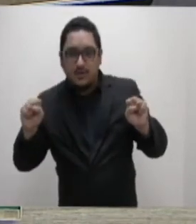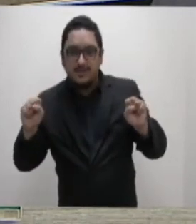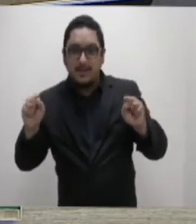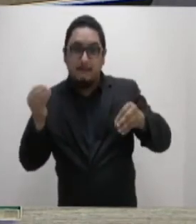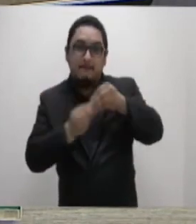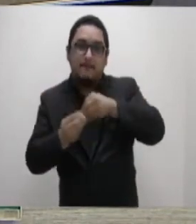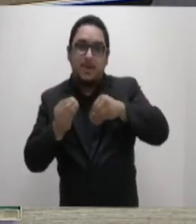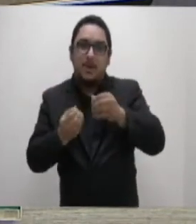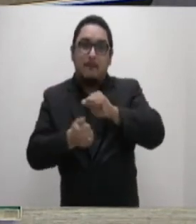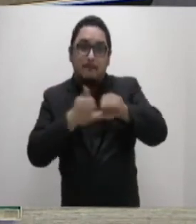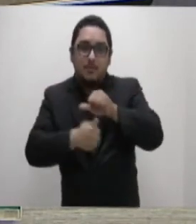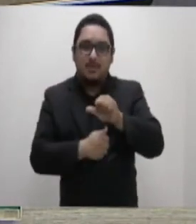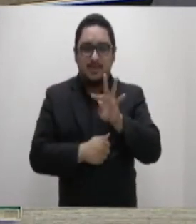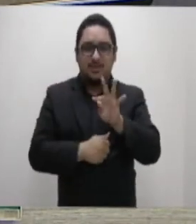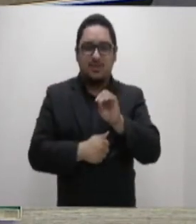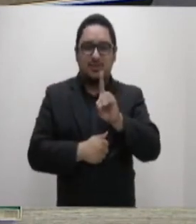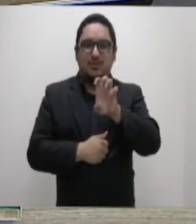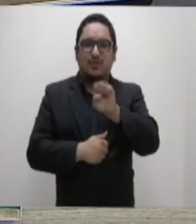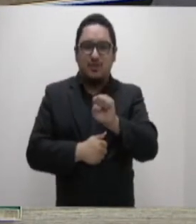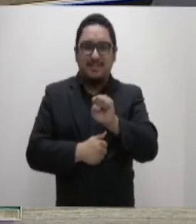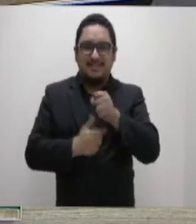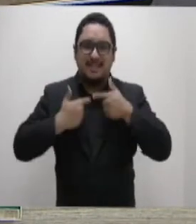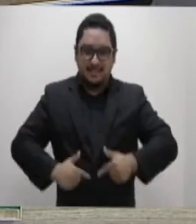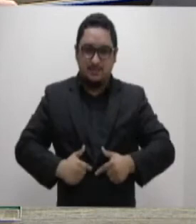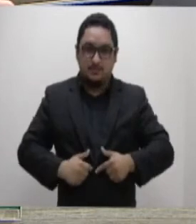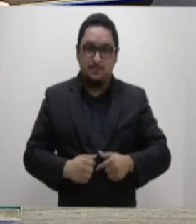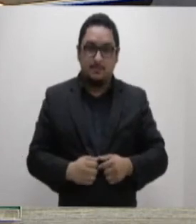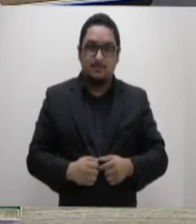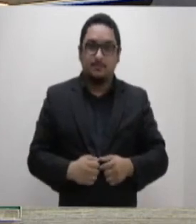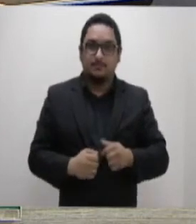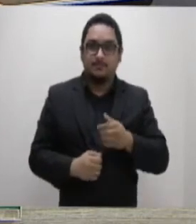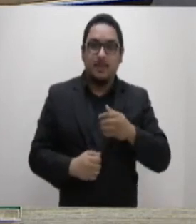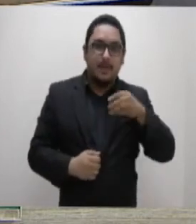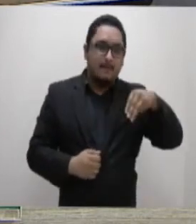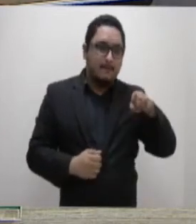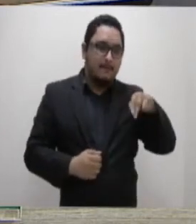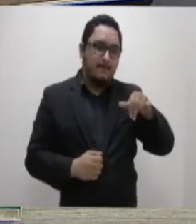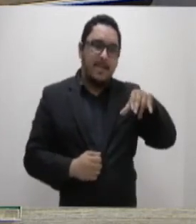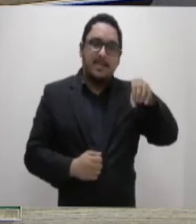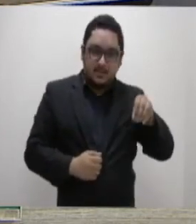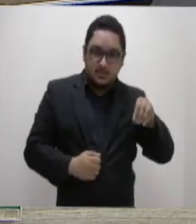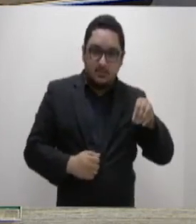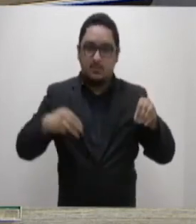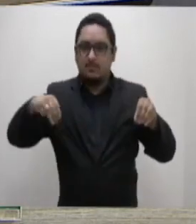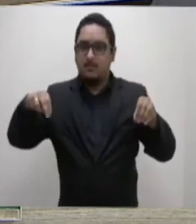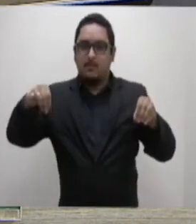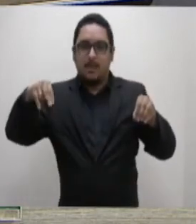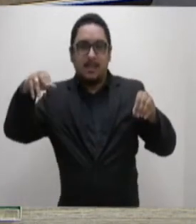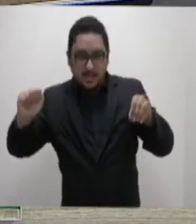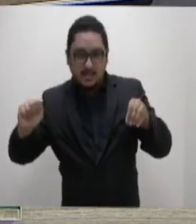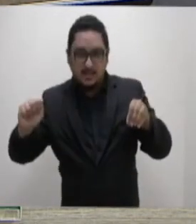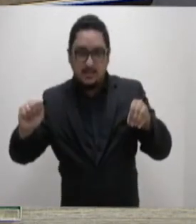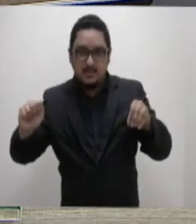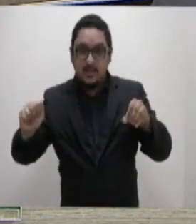outras palavras que estão sendo substituídas para desconstruir o gênero masculino e feminino. Isso aí faz muito mal